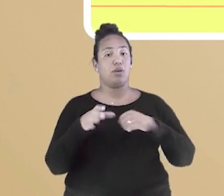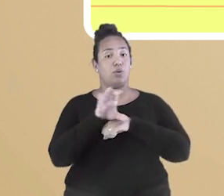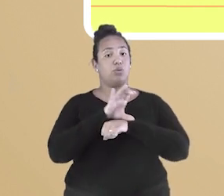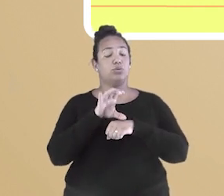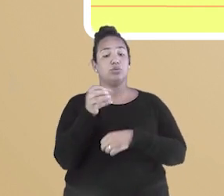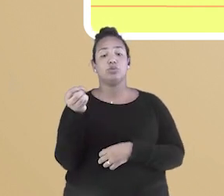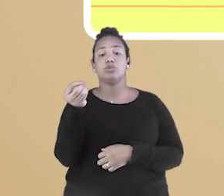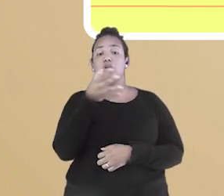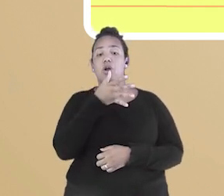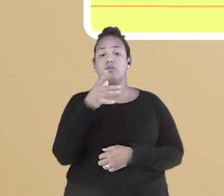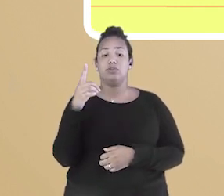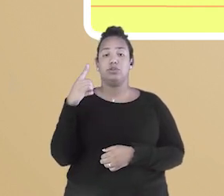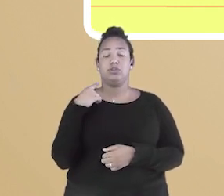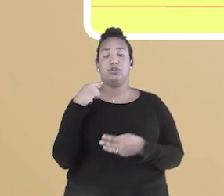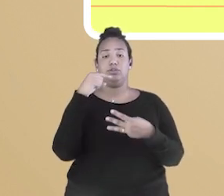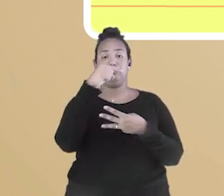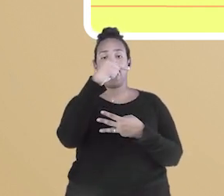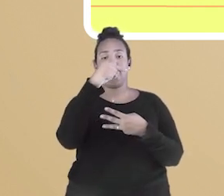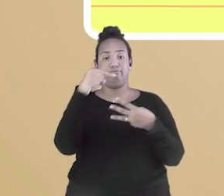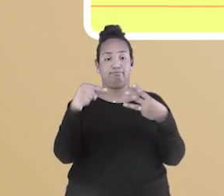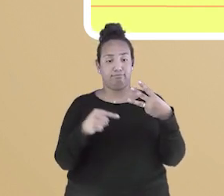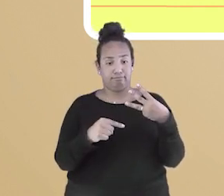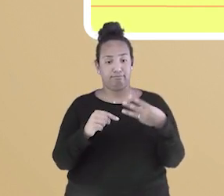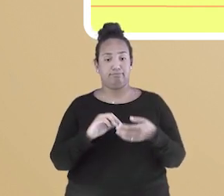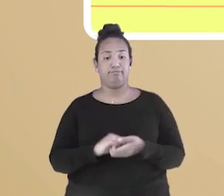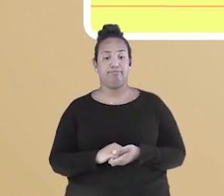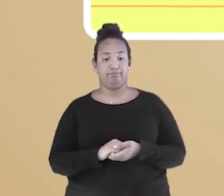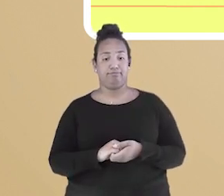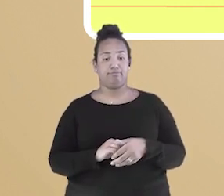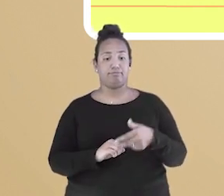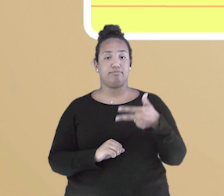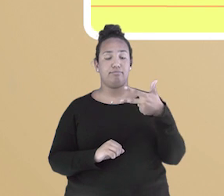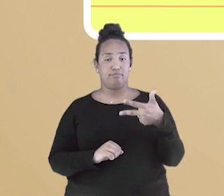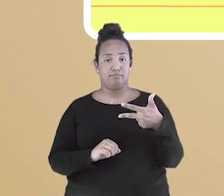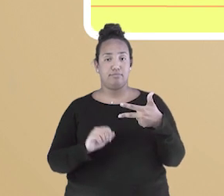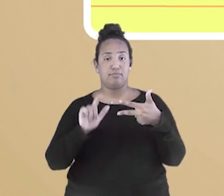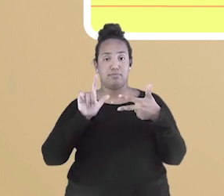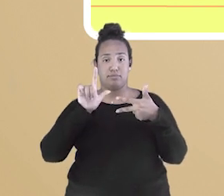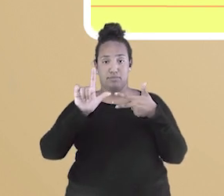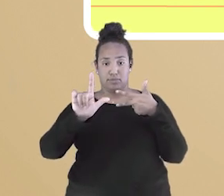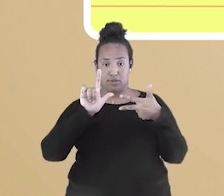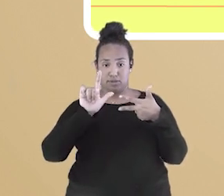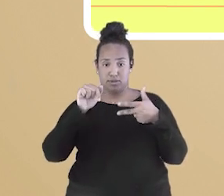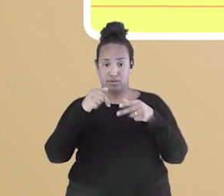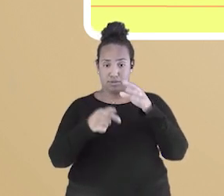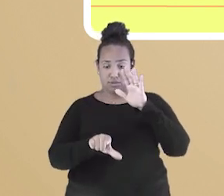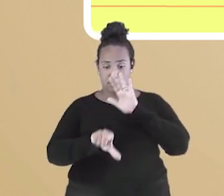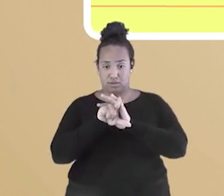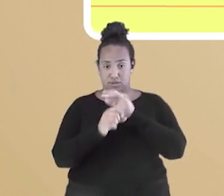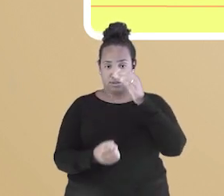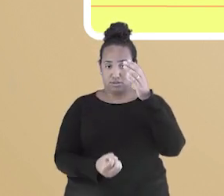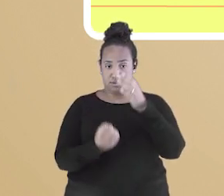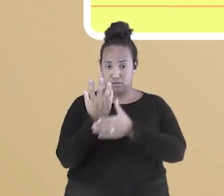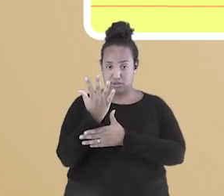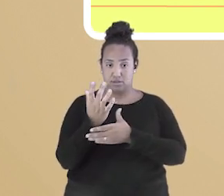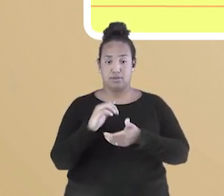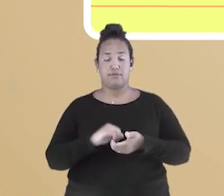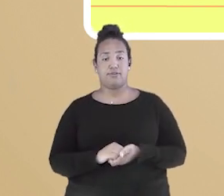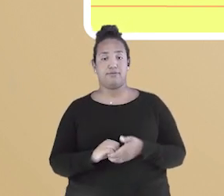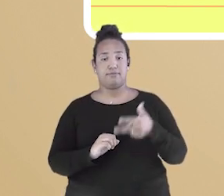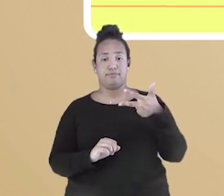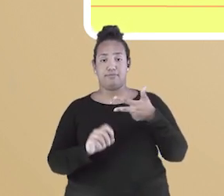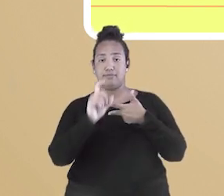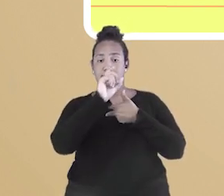divisão dos três poderes. O Legislativo era o responsável por criar as leis. O Executivo era o responsável por